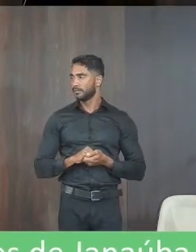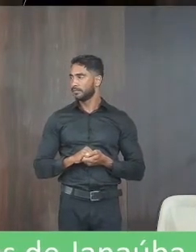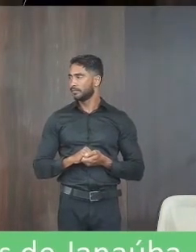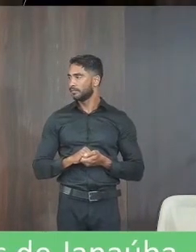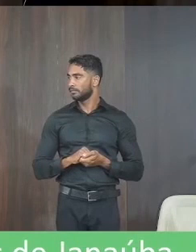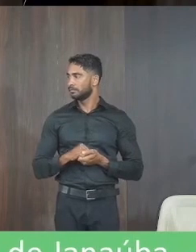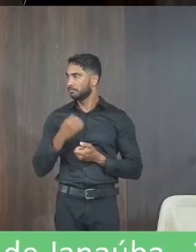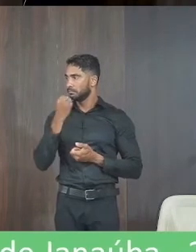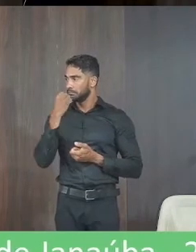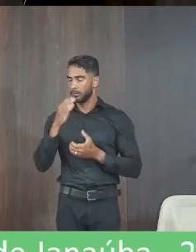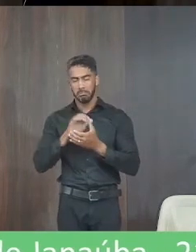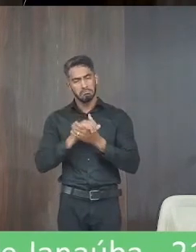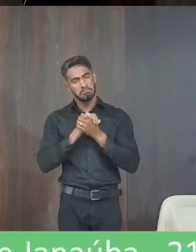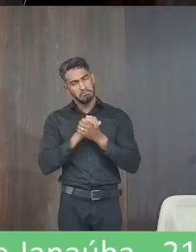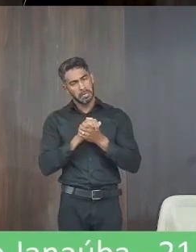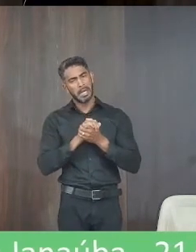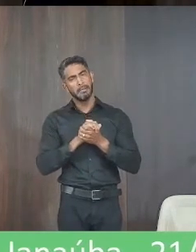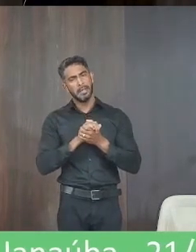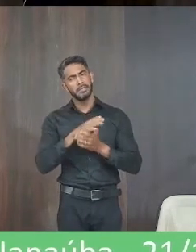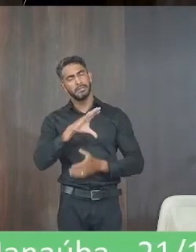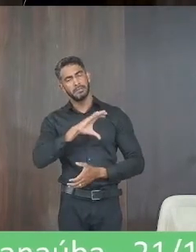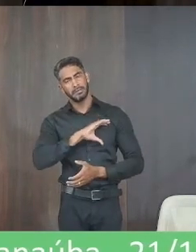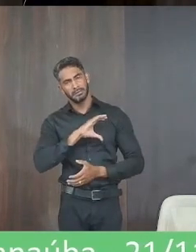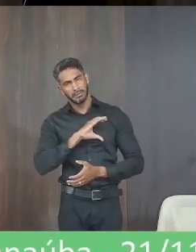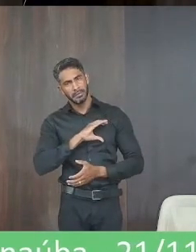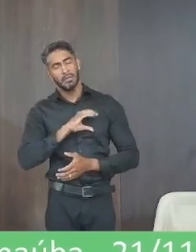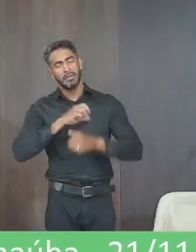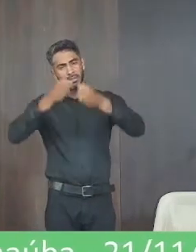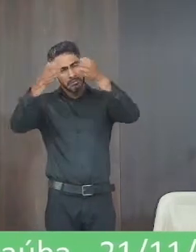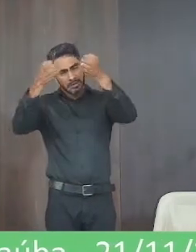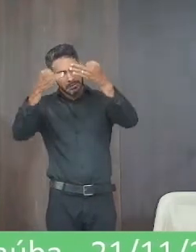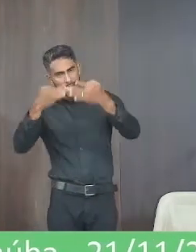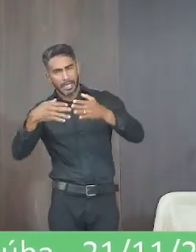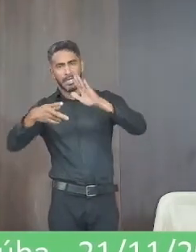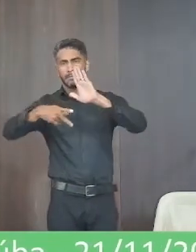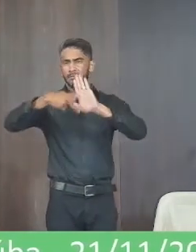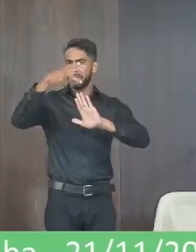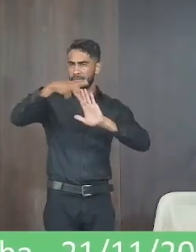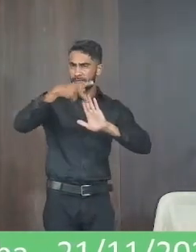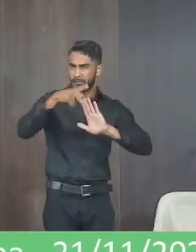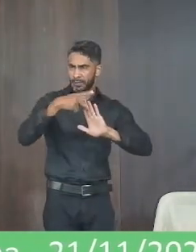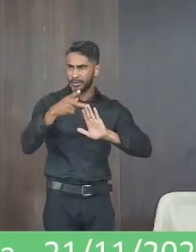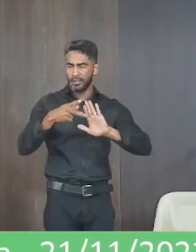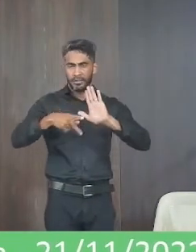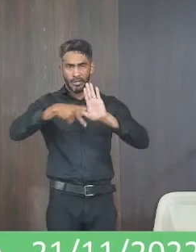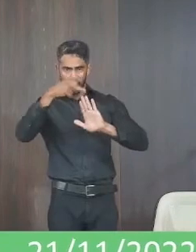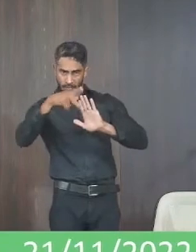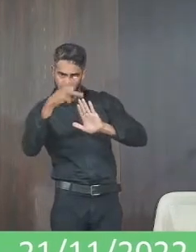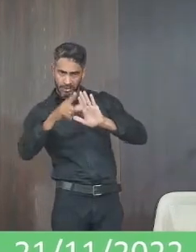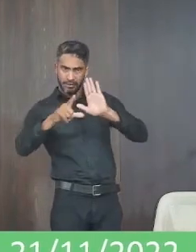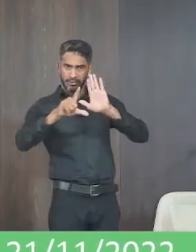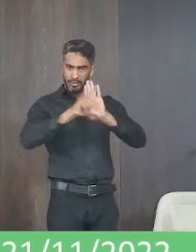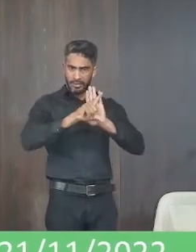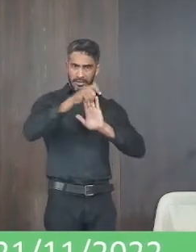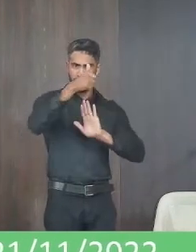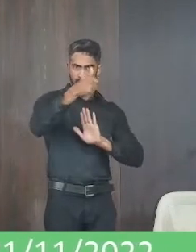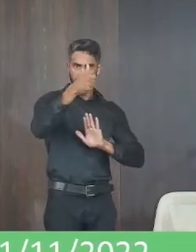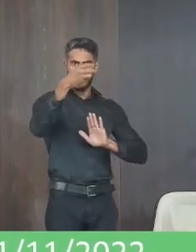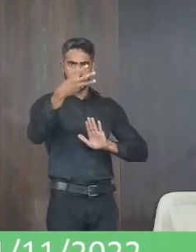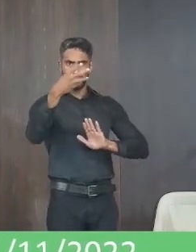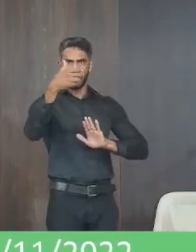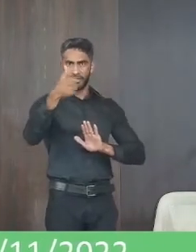muito bem parabéns colega pela explanação pelo projeto projeto de lei 131 2022